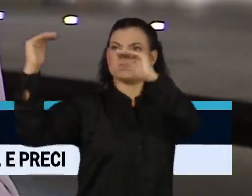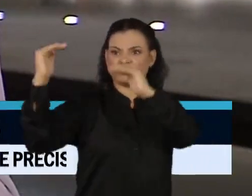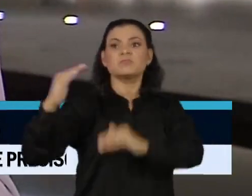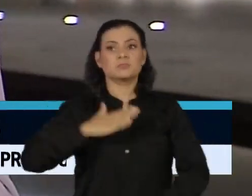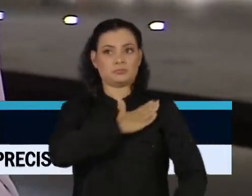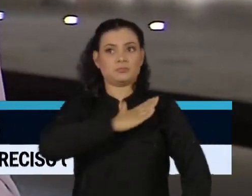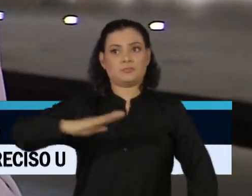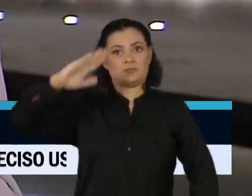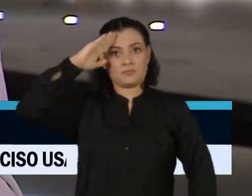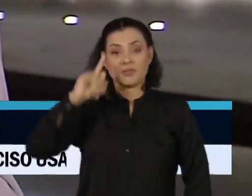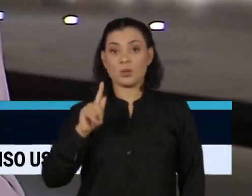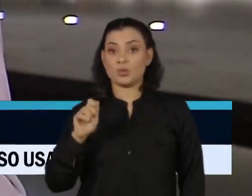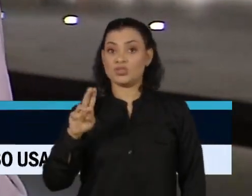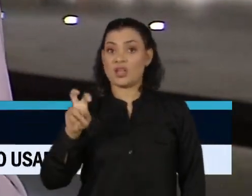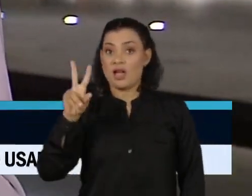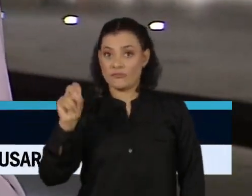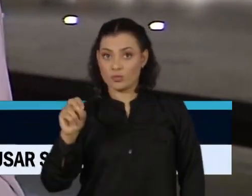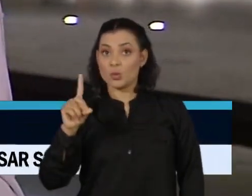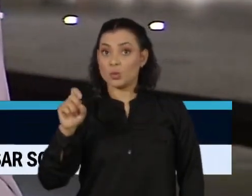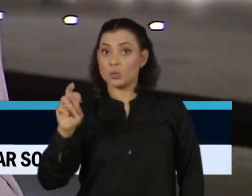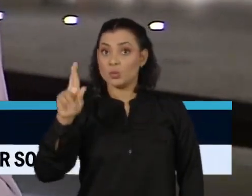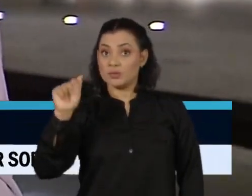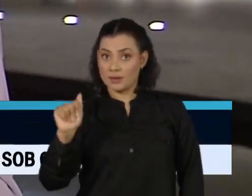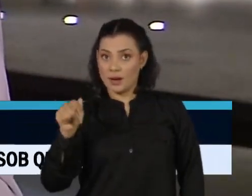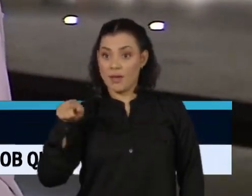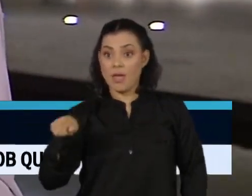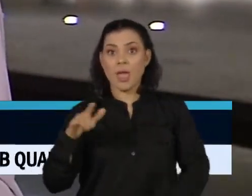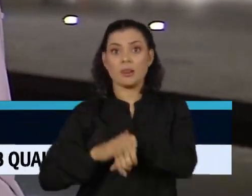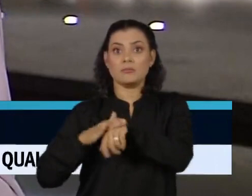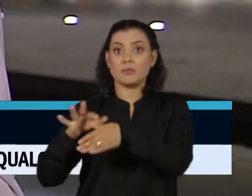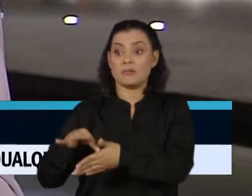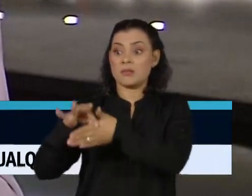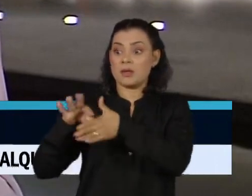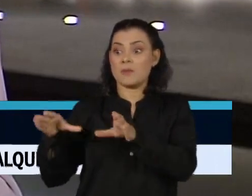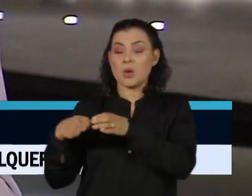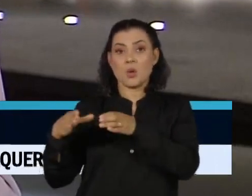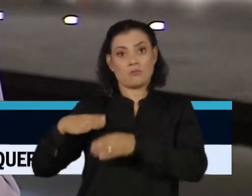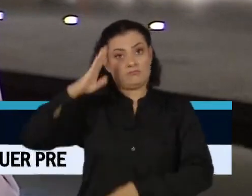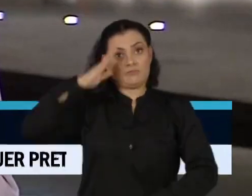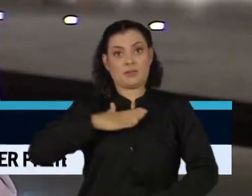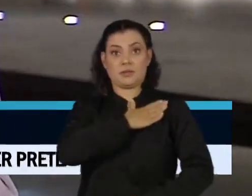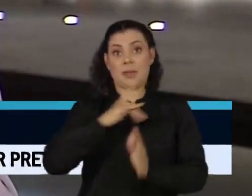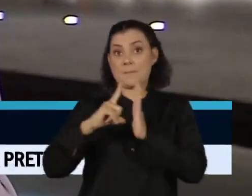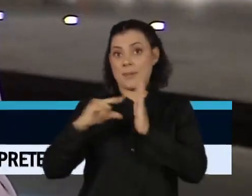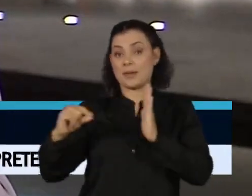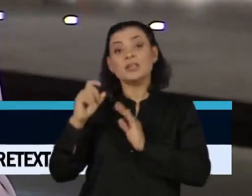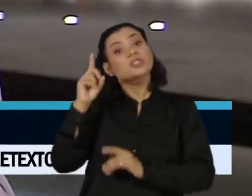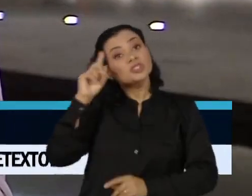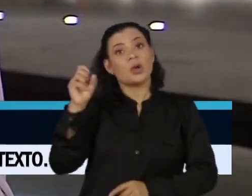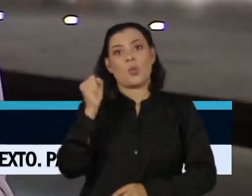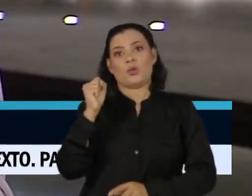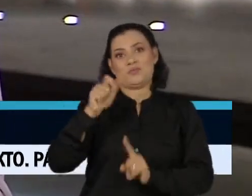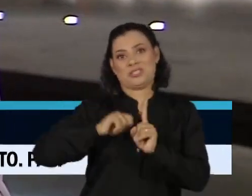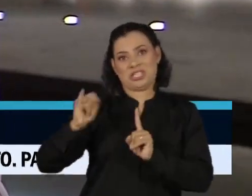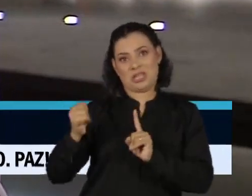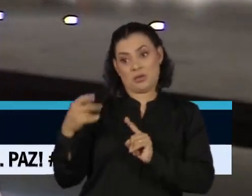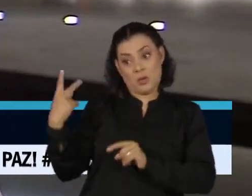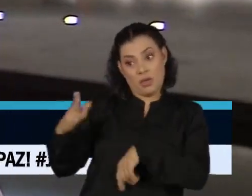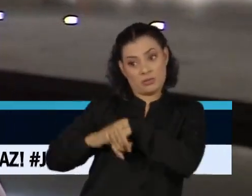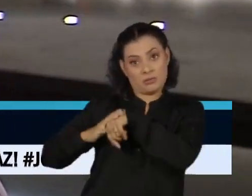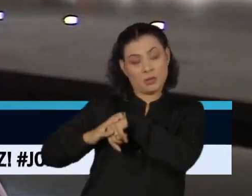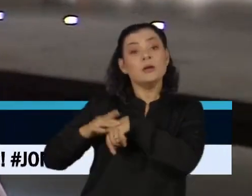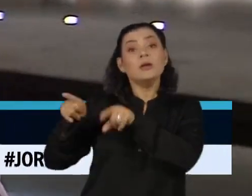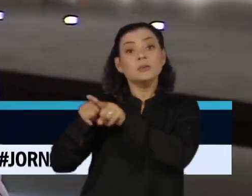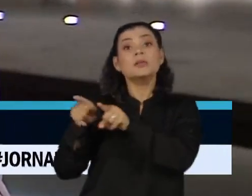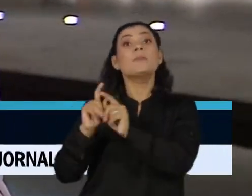depôs o general Gustavo Dutra. Ele estava à frente do Comando Militar do Planalto em 8 de janeiro. E também teria